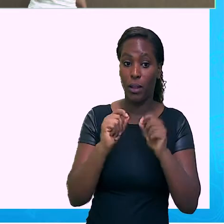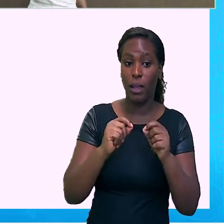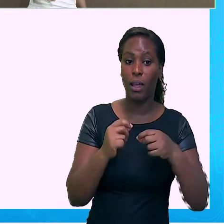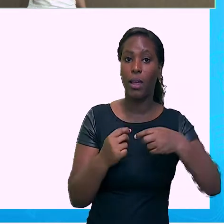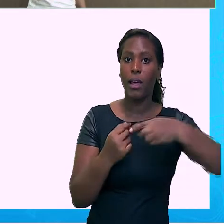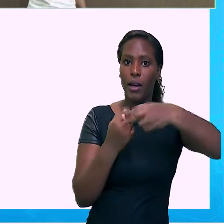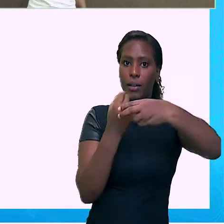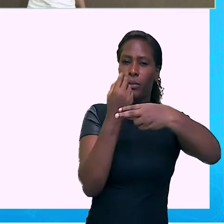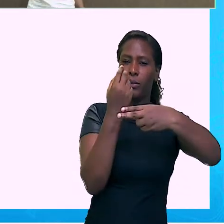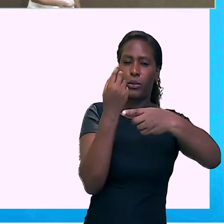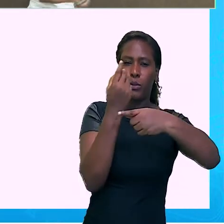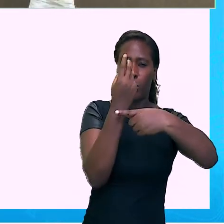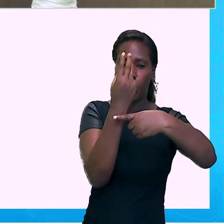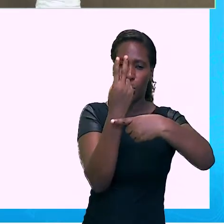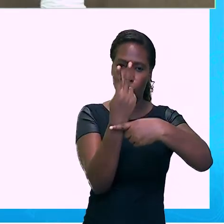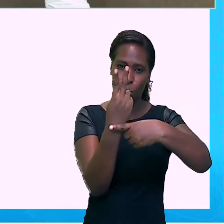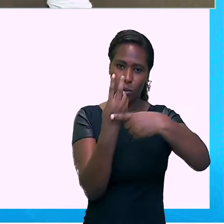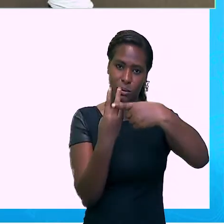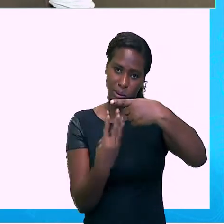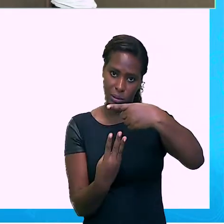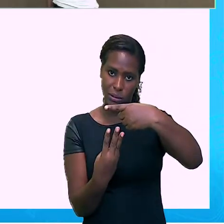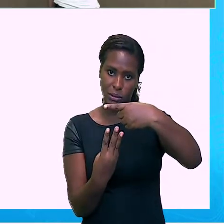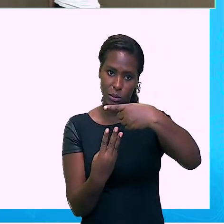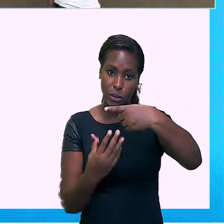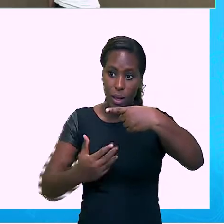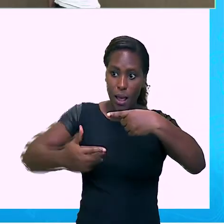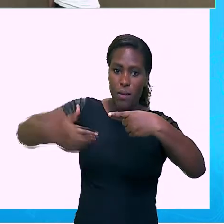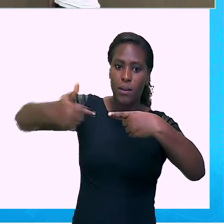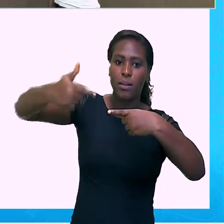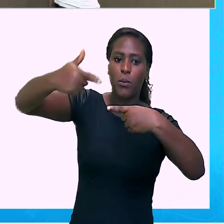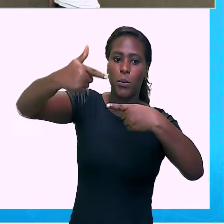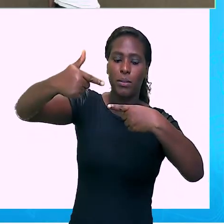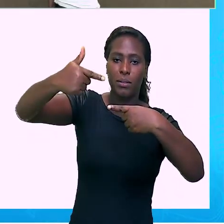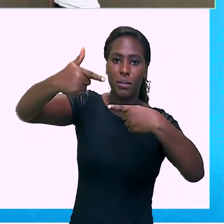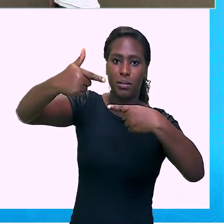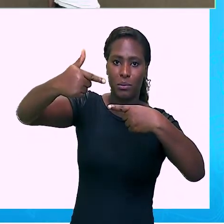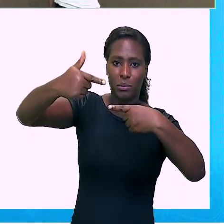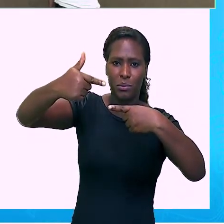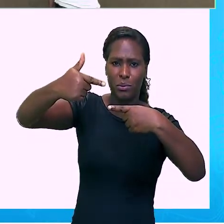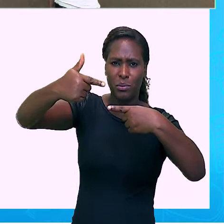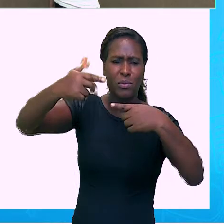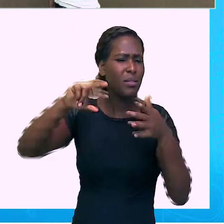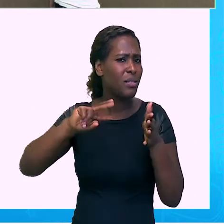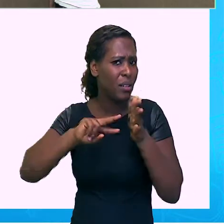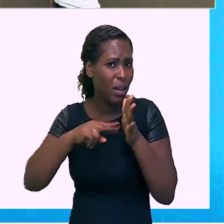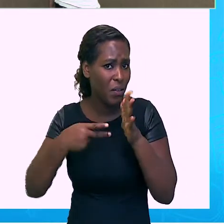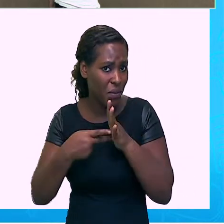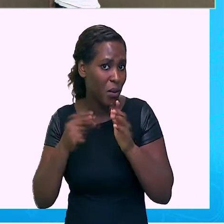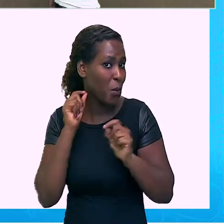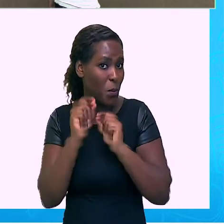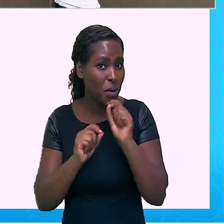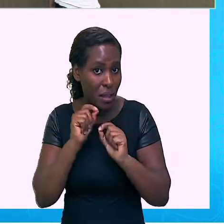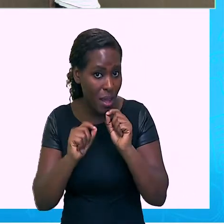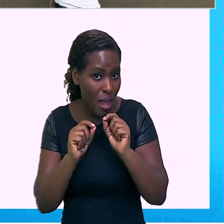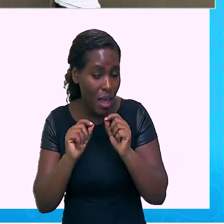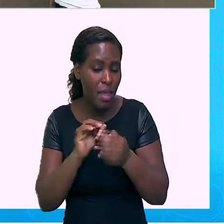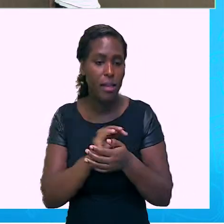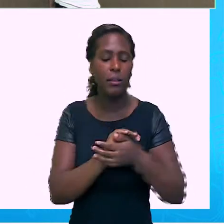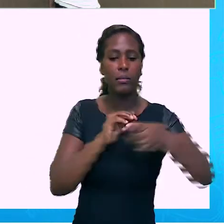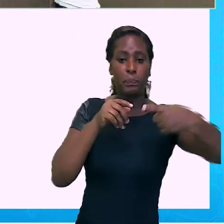elevado ao quadrado. O que isso significa? Significa que tanto o numerador